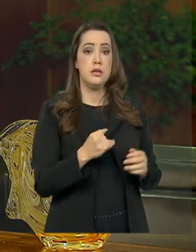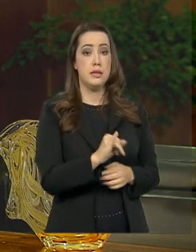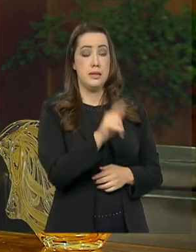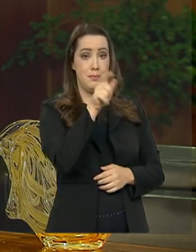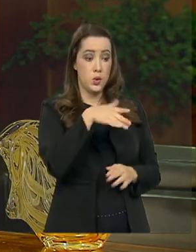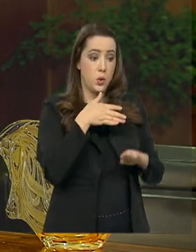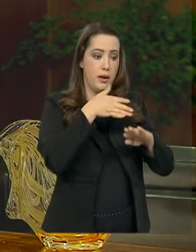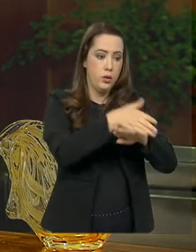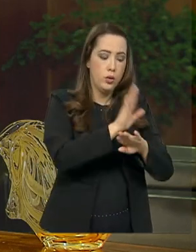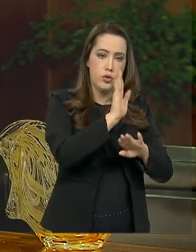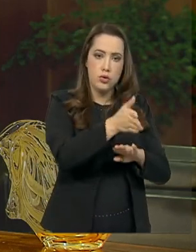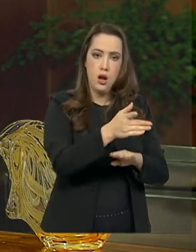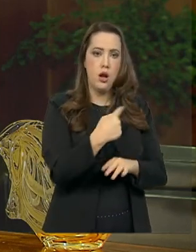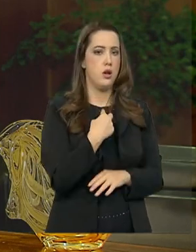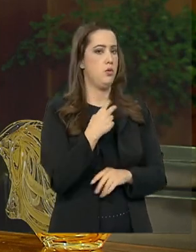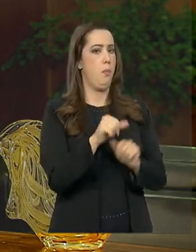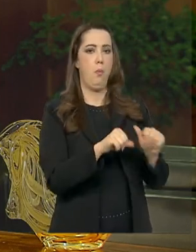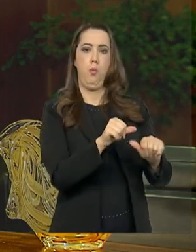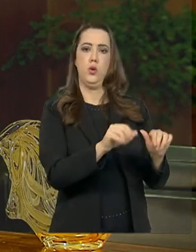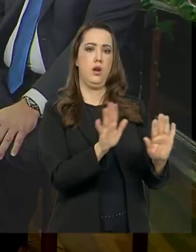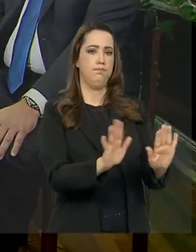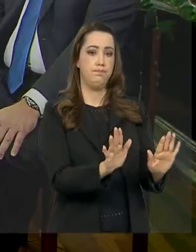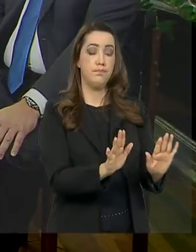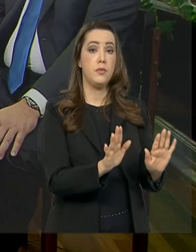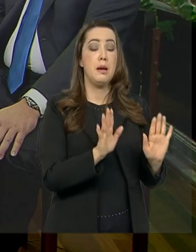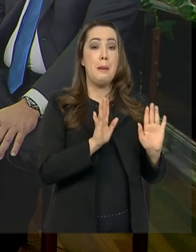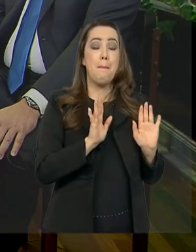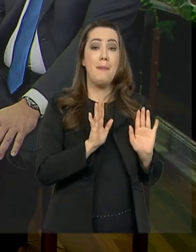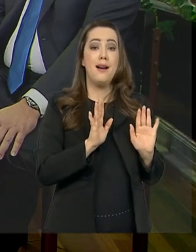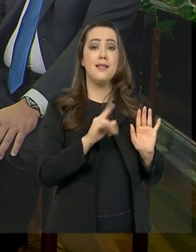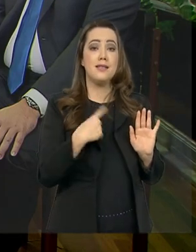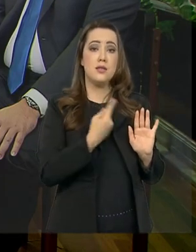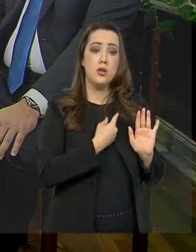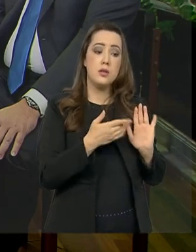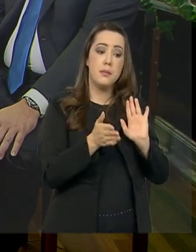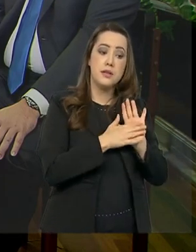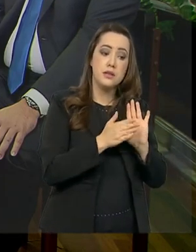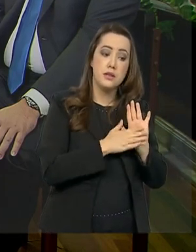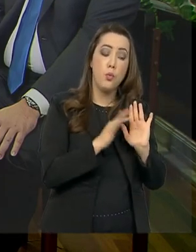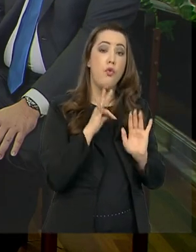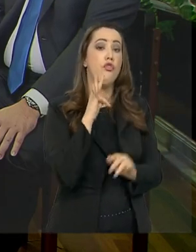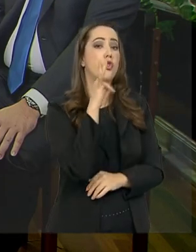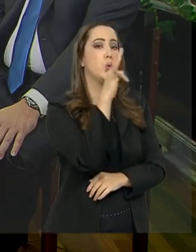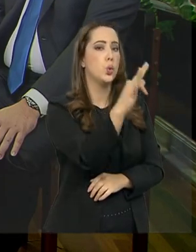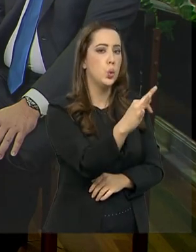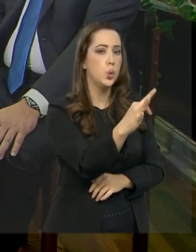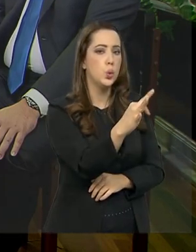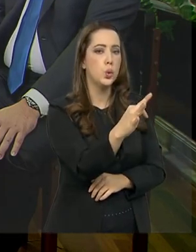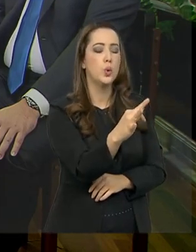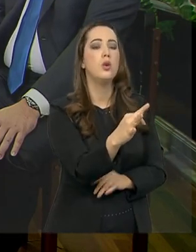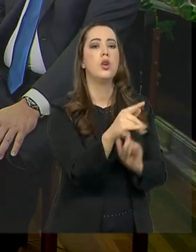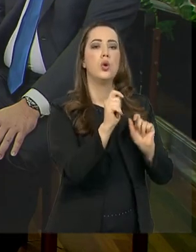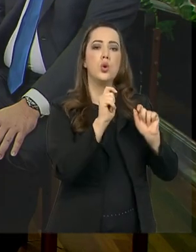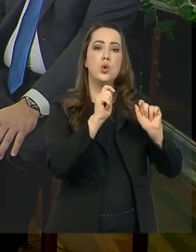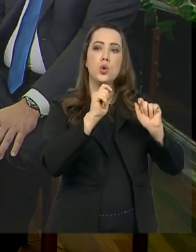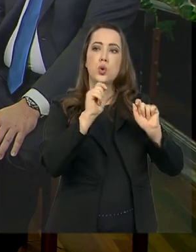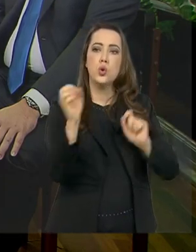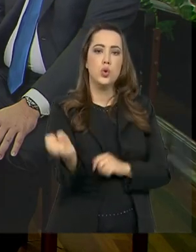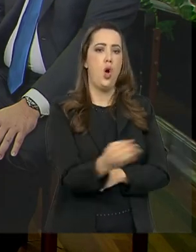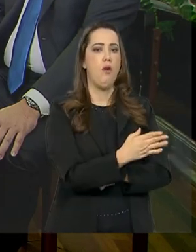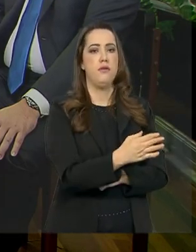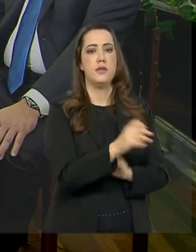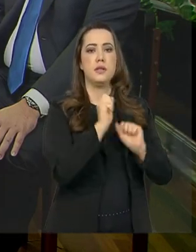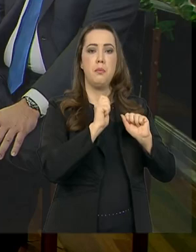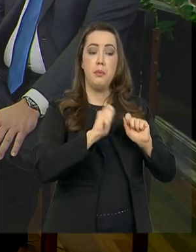dentro, a gente não vai mexer. E isso foi feito. Mas, colocamos para aqueles que vierem a ingressar daqui para frente, novas formas e regras